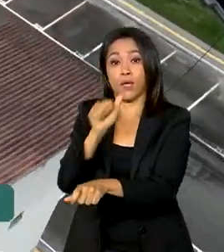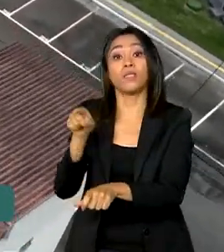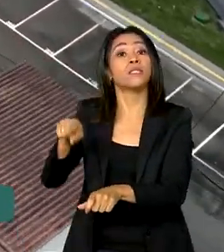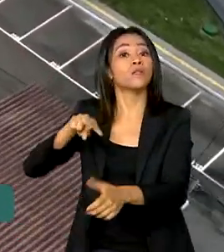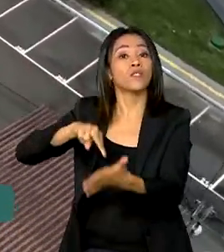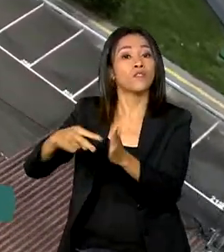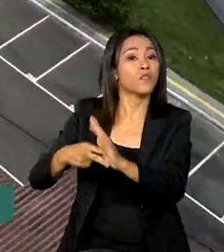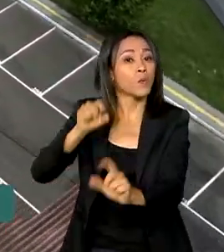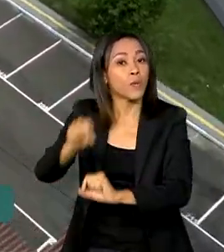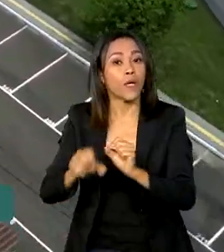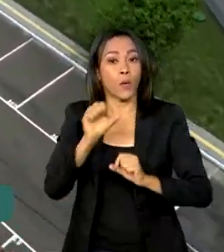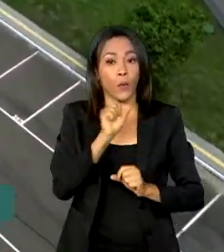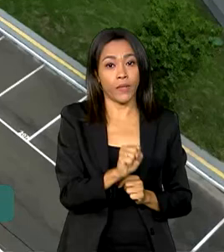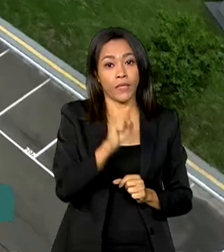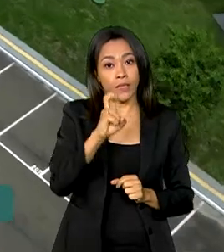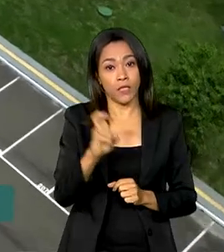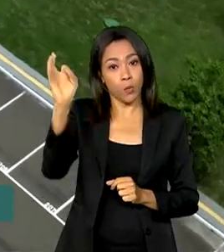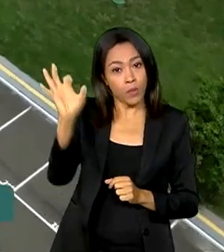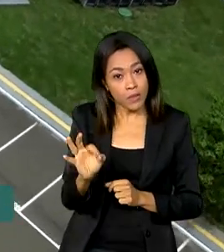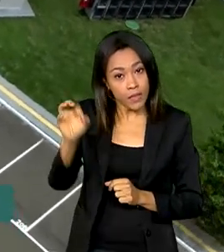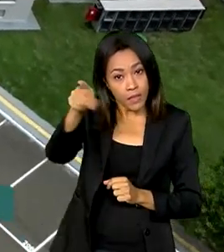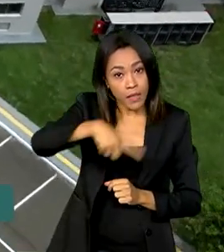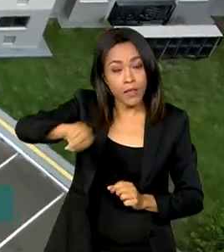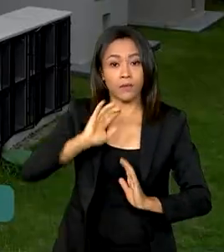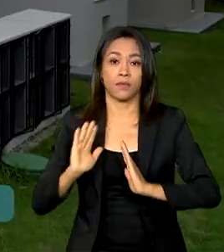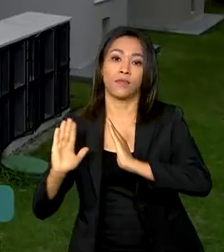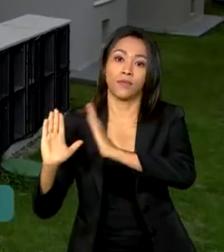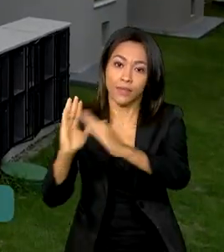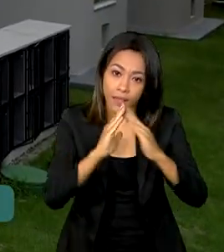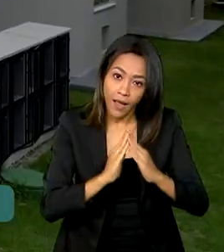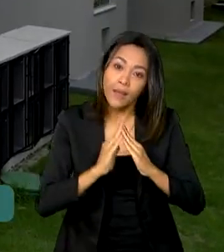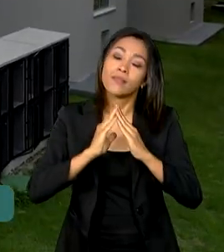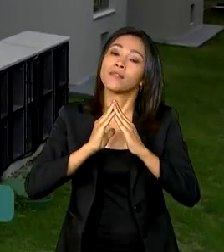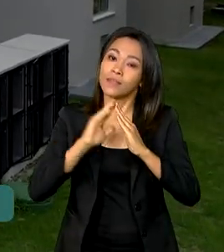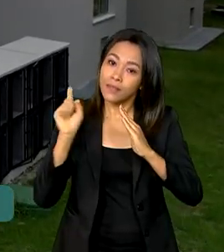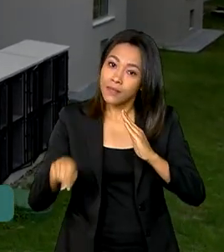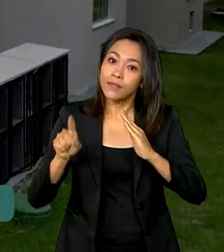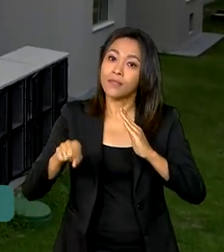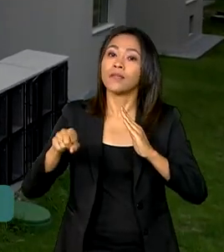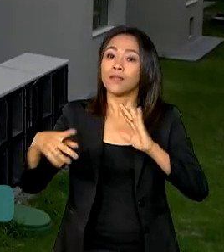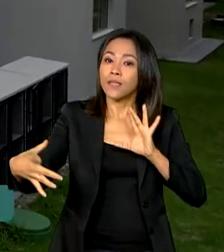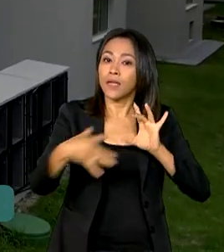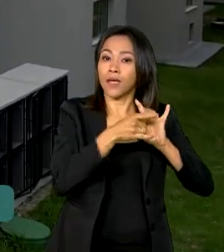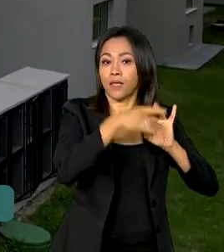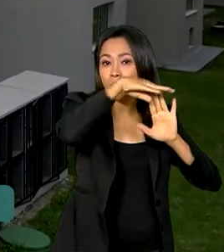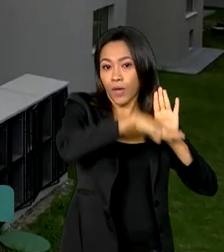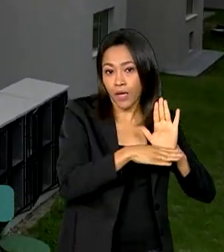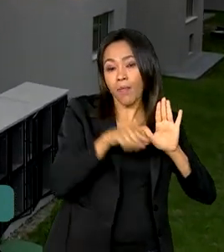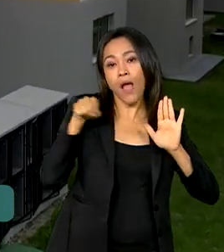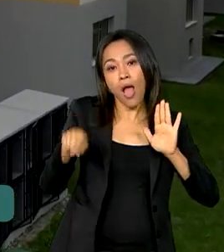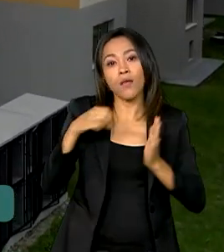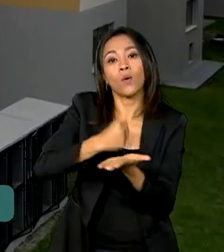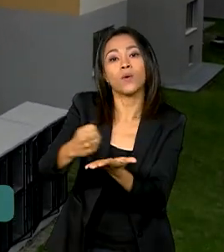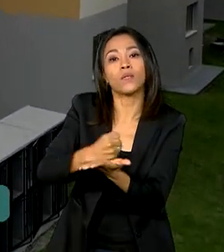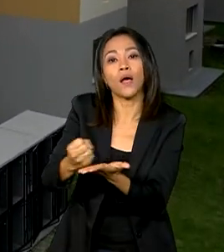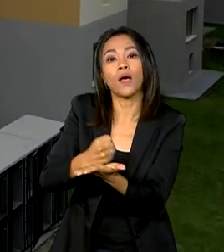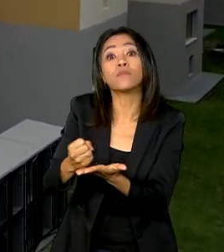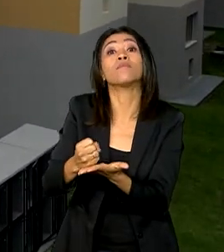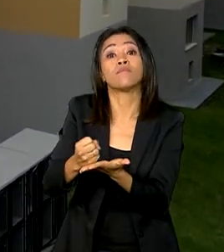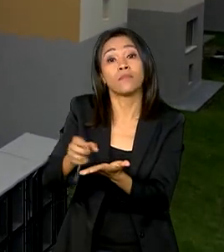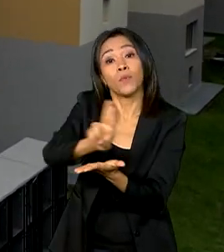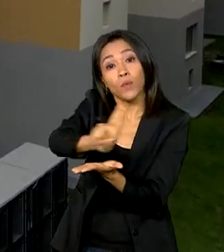85% das unidades habitacionais subsidiadas pelo programa tenham contrato assinados